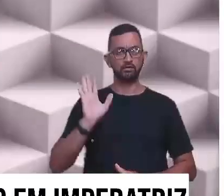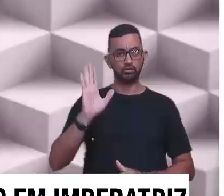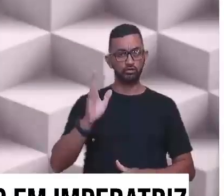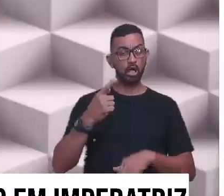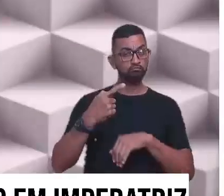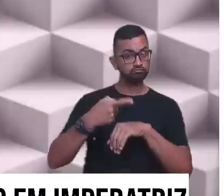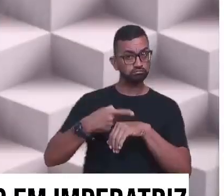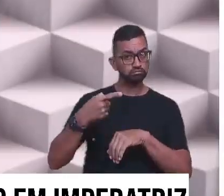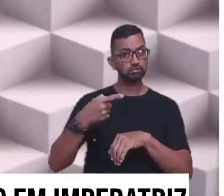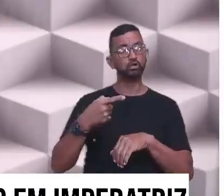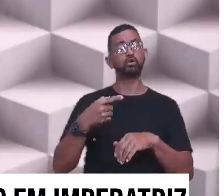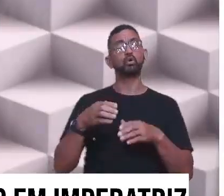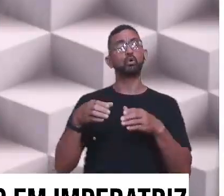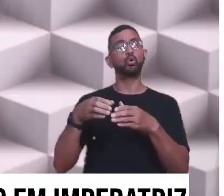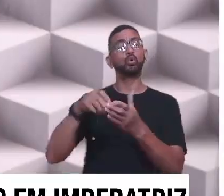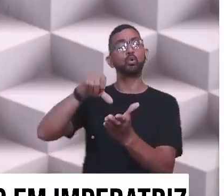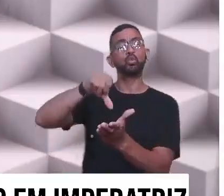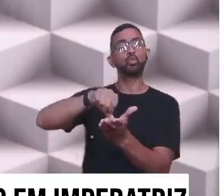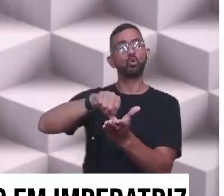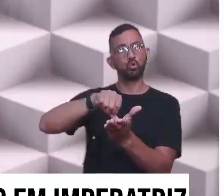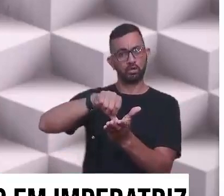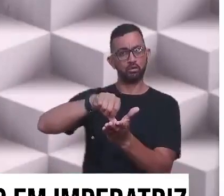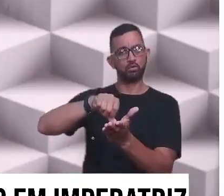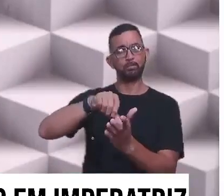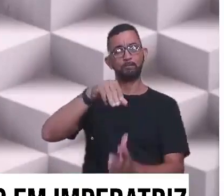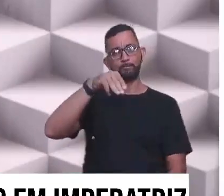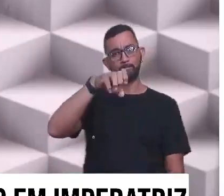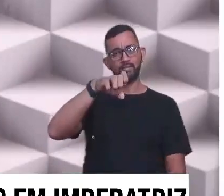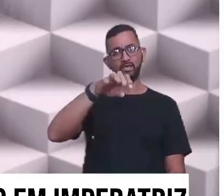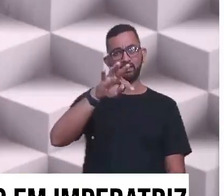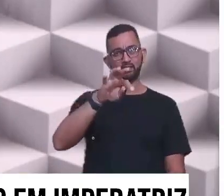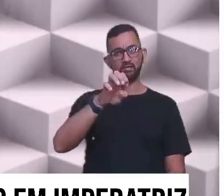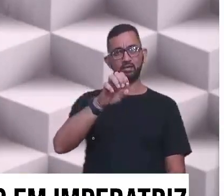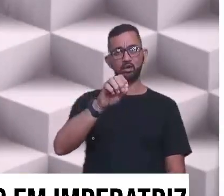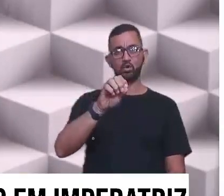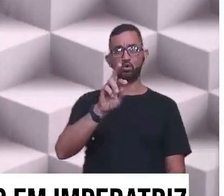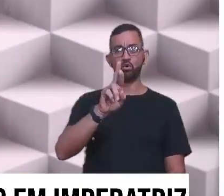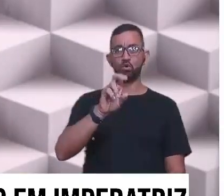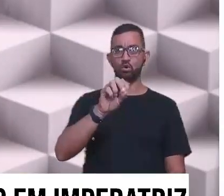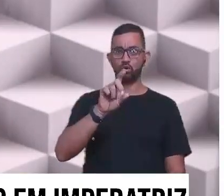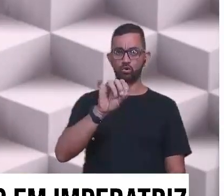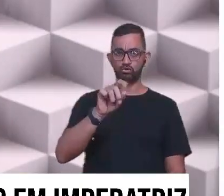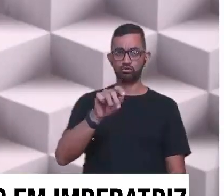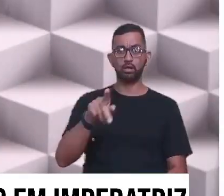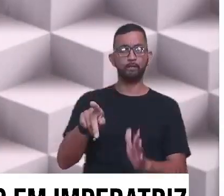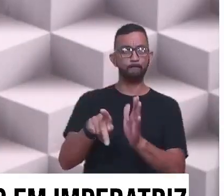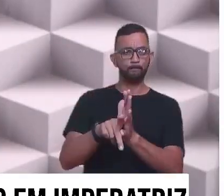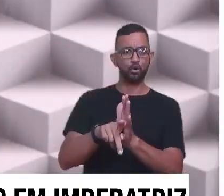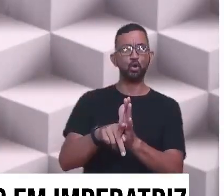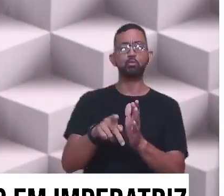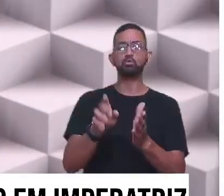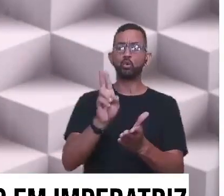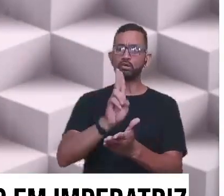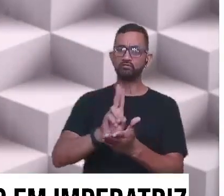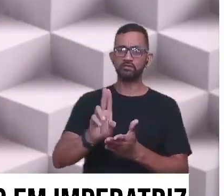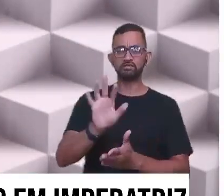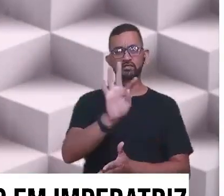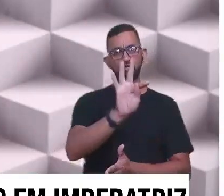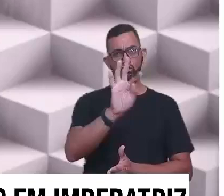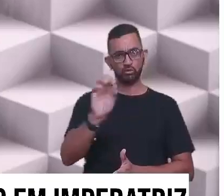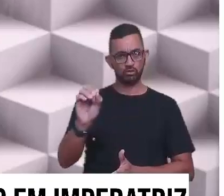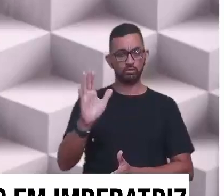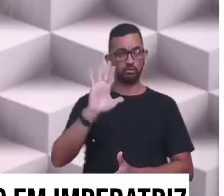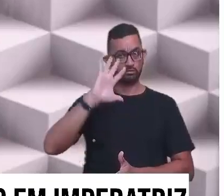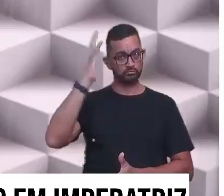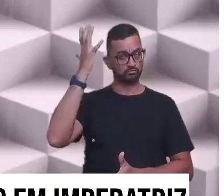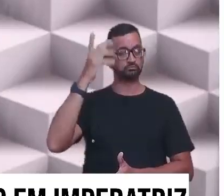lá, Mônica. De acordo com o Núcleo de Meteorologia da Unitins, que é a Universidade Estadual do Tocantins, tudo aquilo que aconteceu